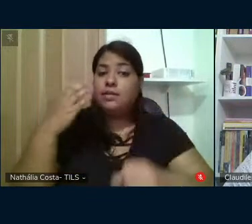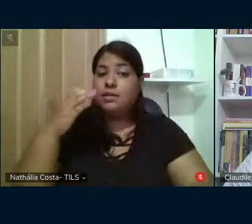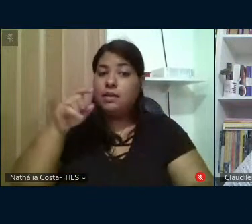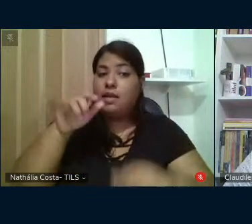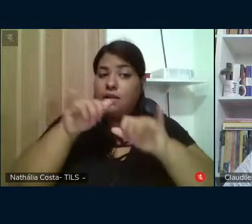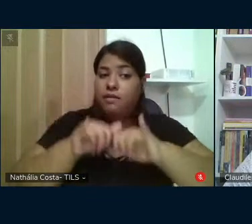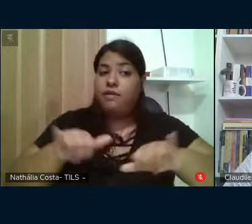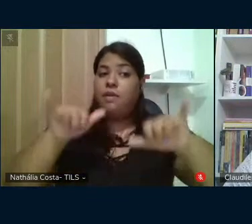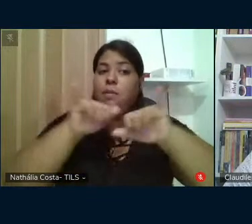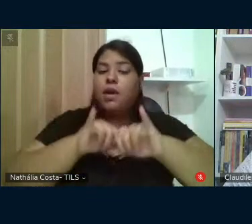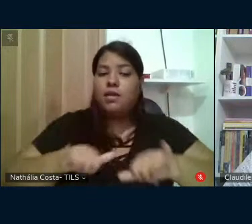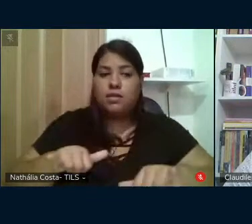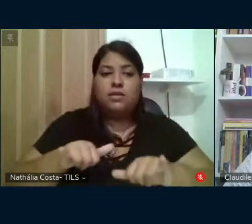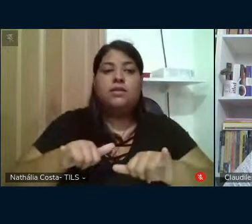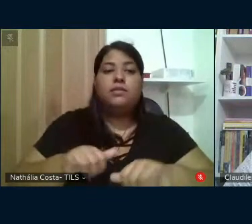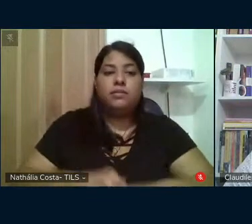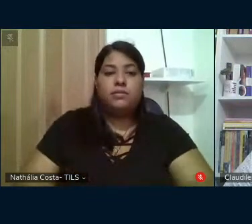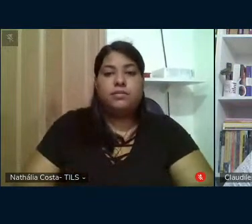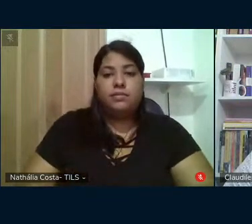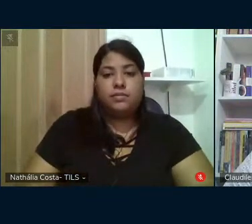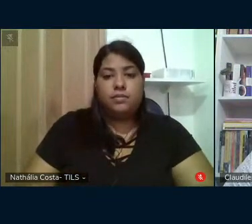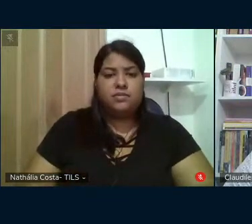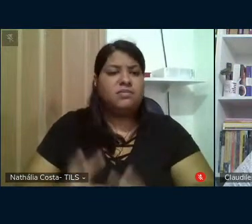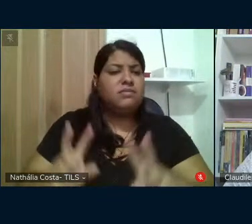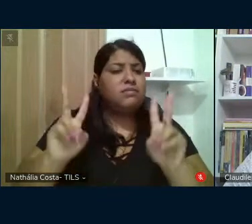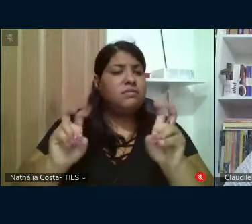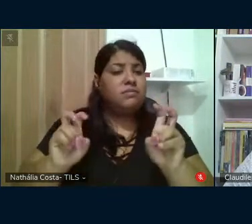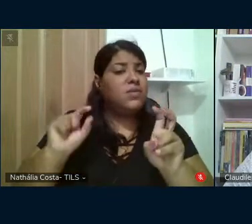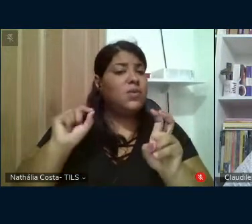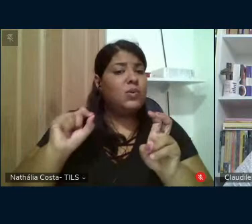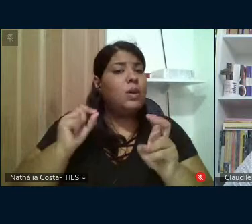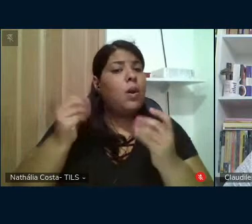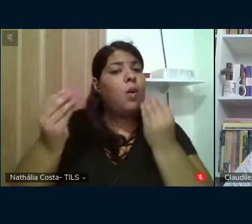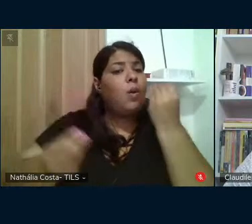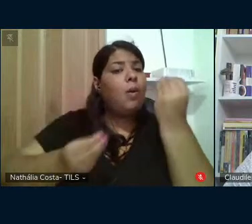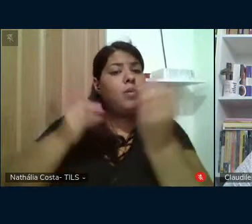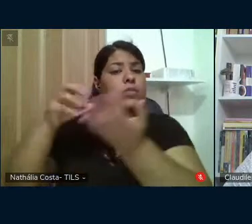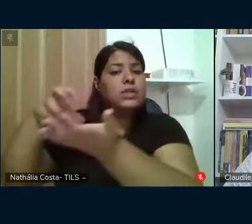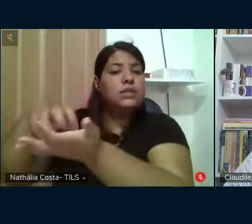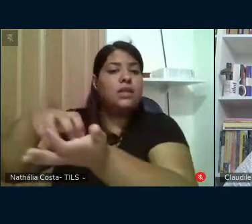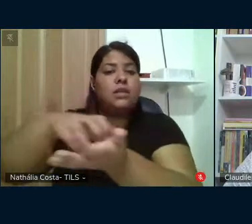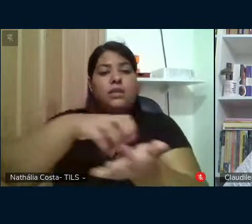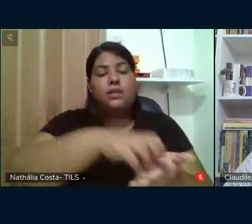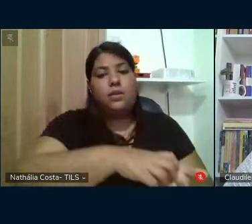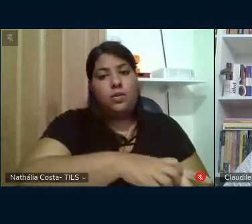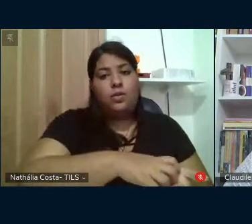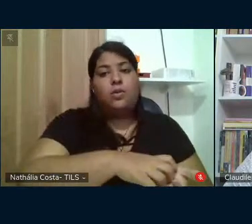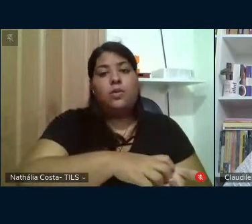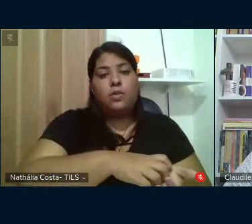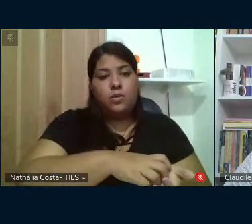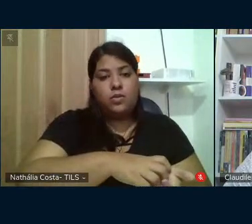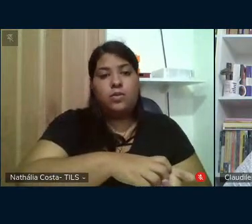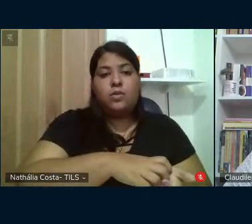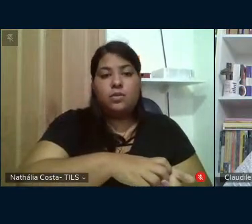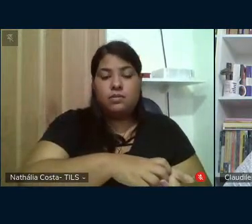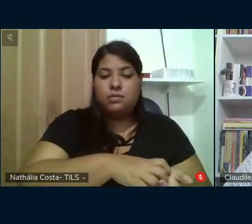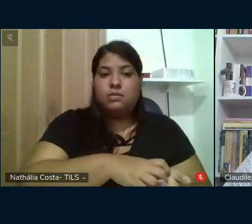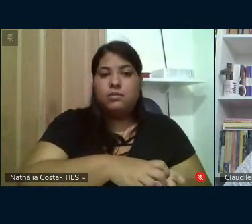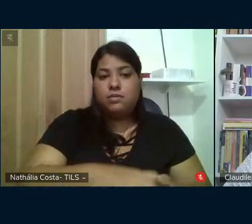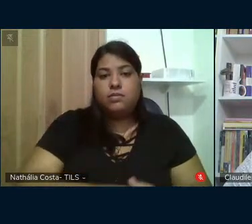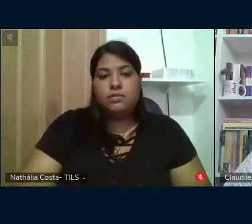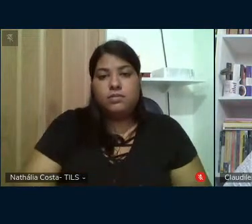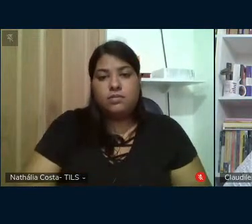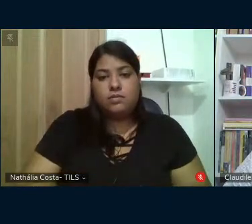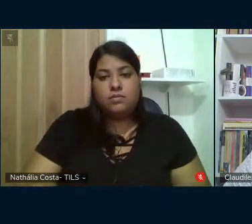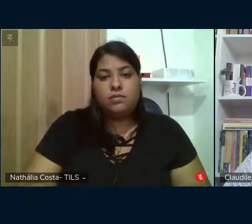informação prestada pelo jornal. A questão é, como os setores e classes mais conservadores